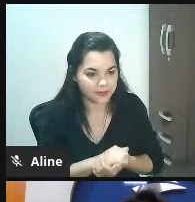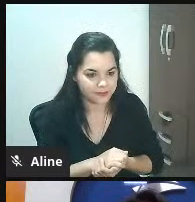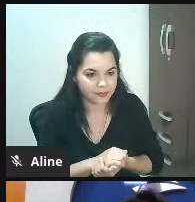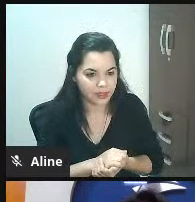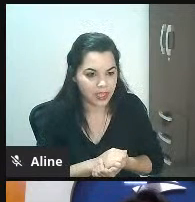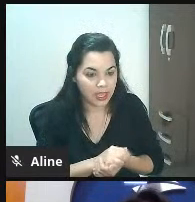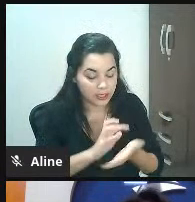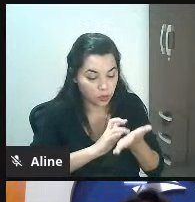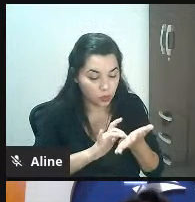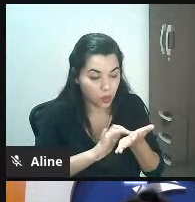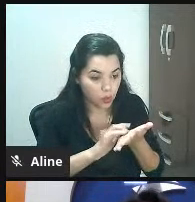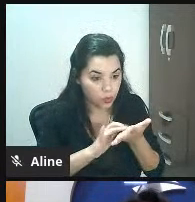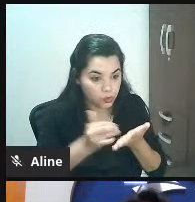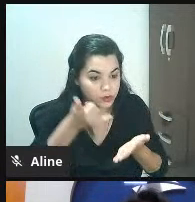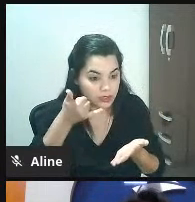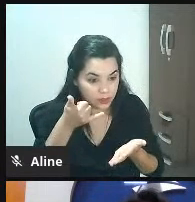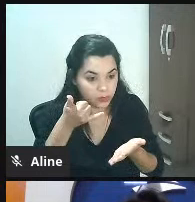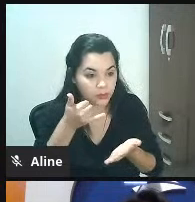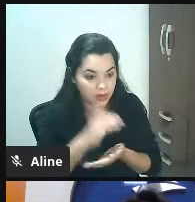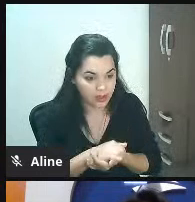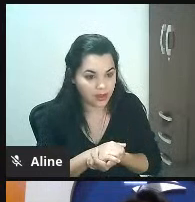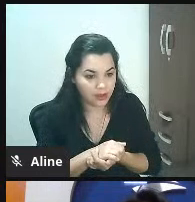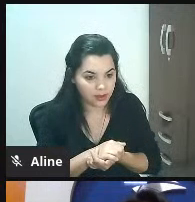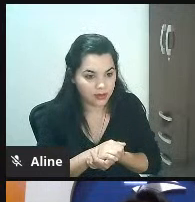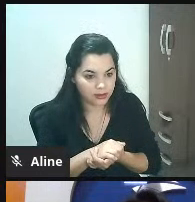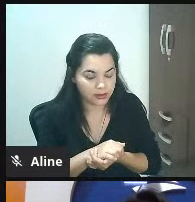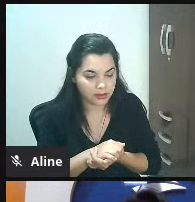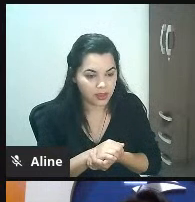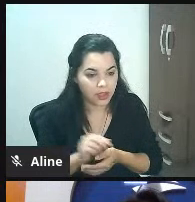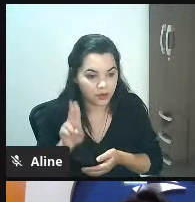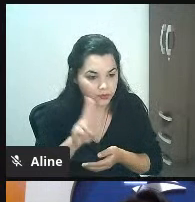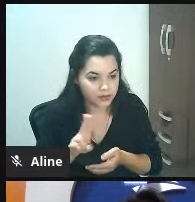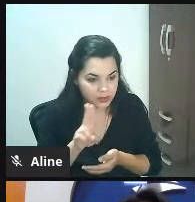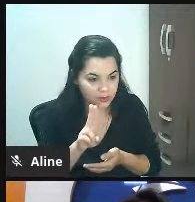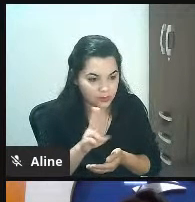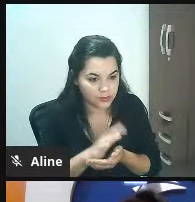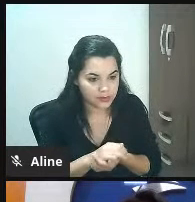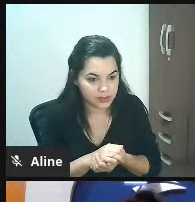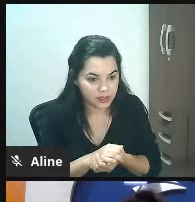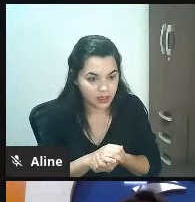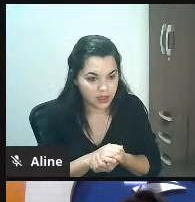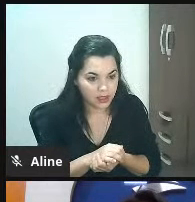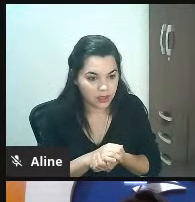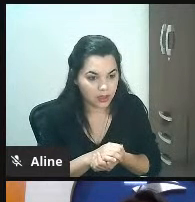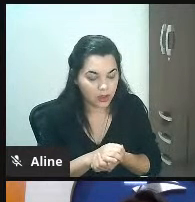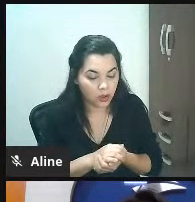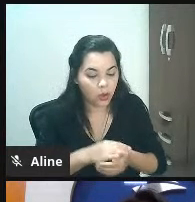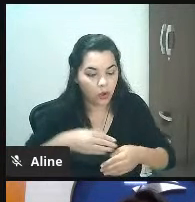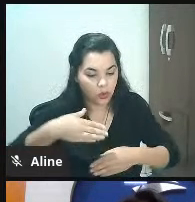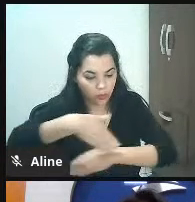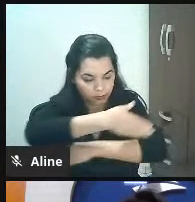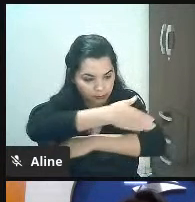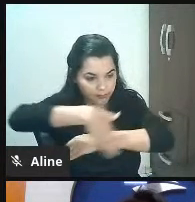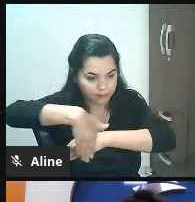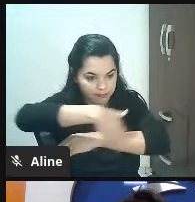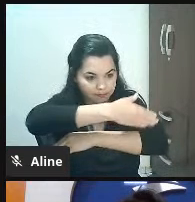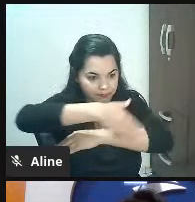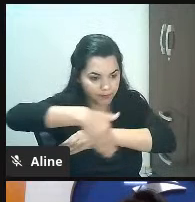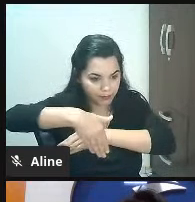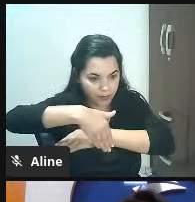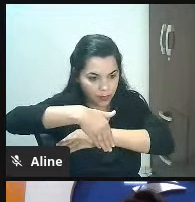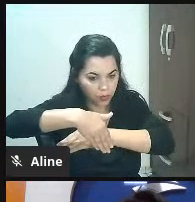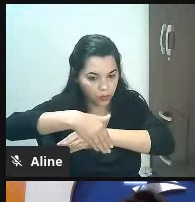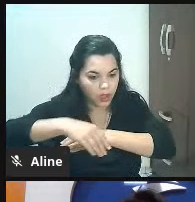procurar aqui o localizador desse rapazinho aqui vai mostrar para o Google ela está na rua tal qual é o